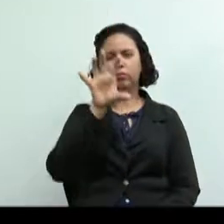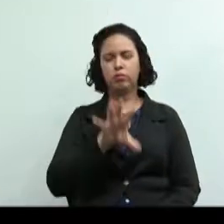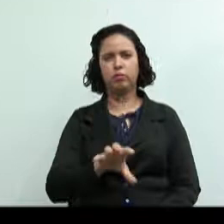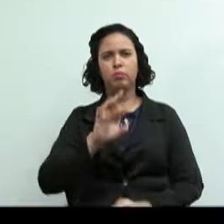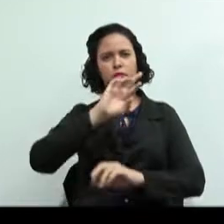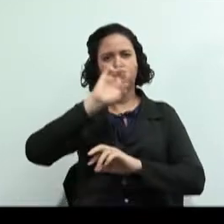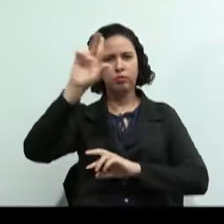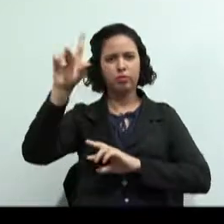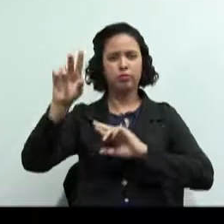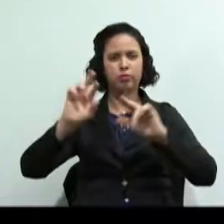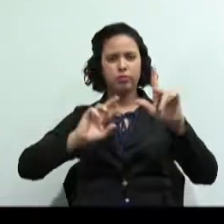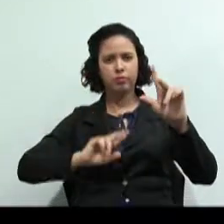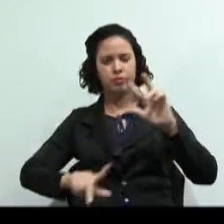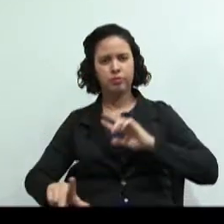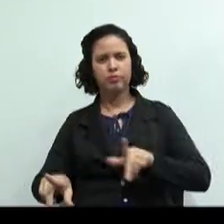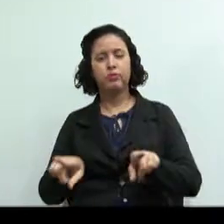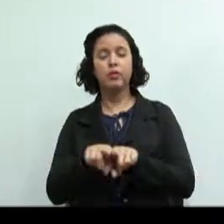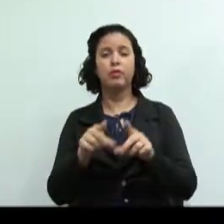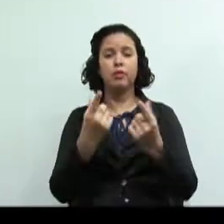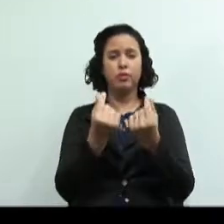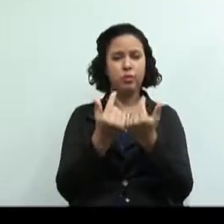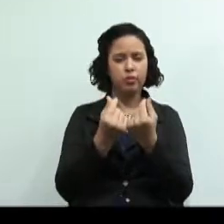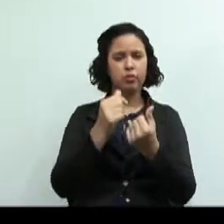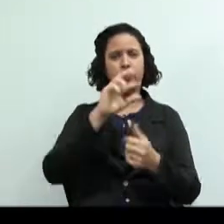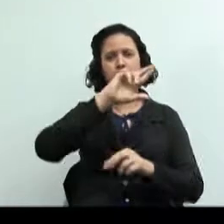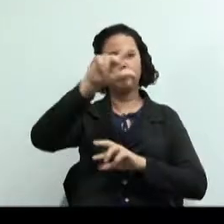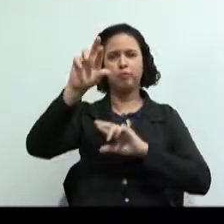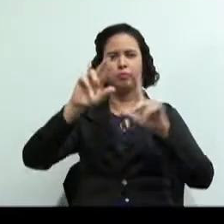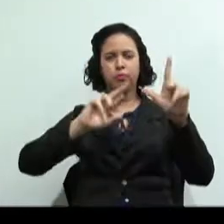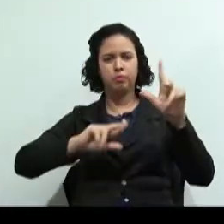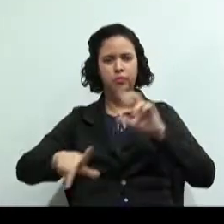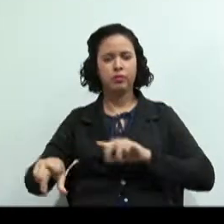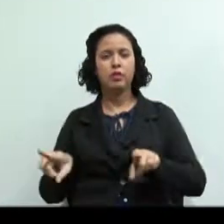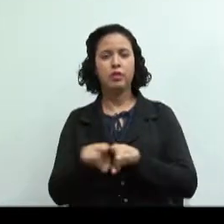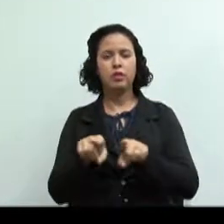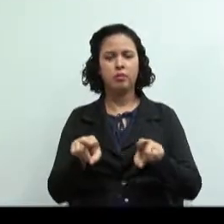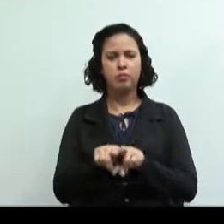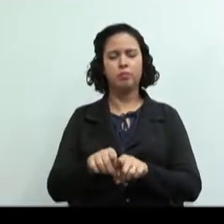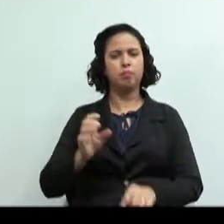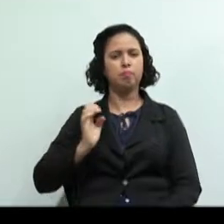econômicas. E, ao mesmo tempo, uma enorme riqueza cultural.